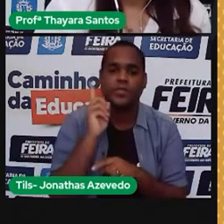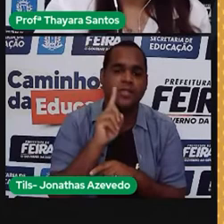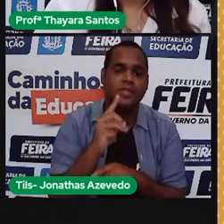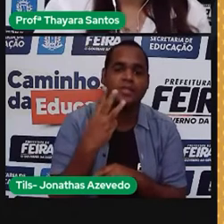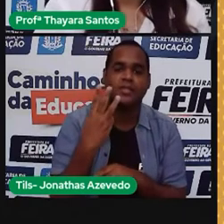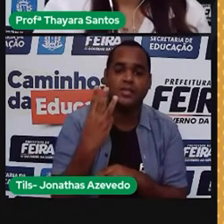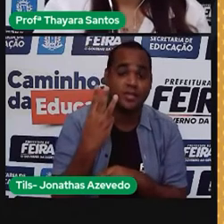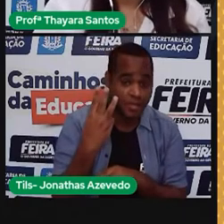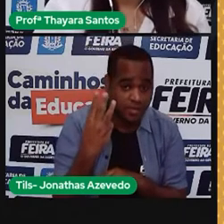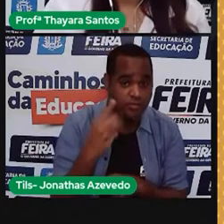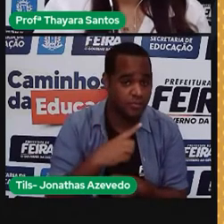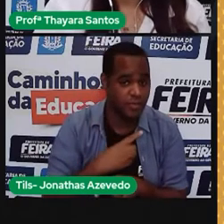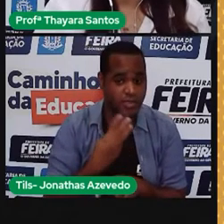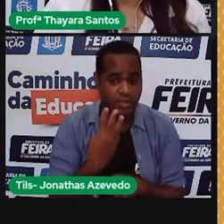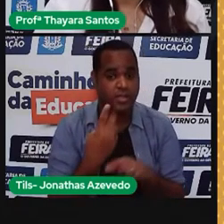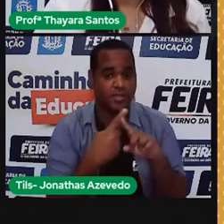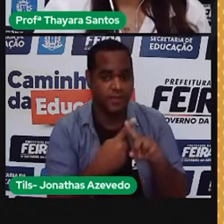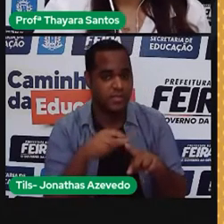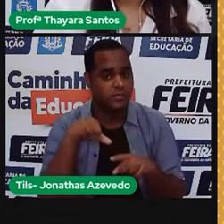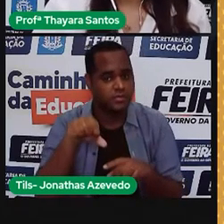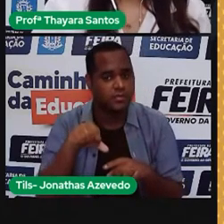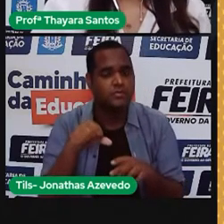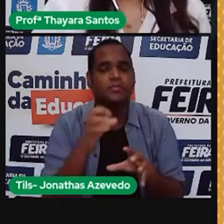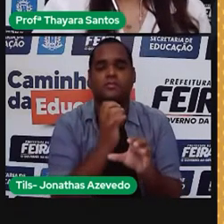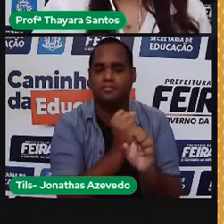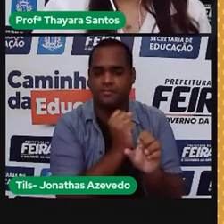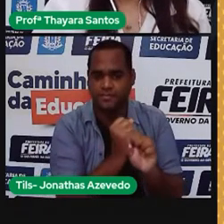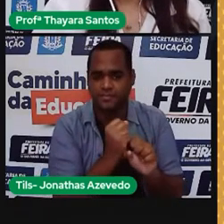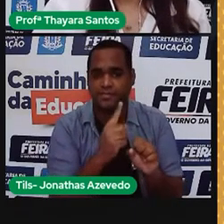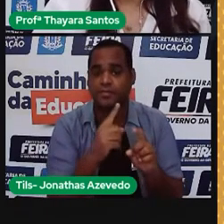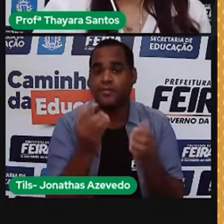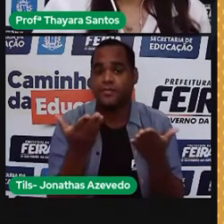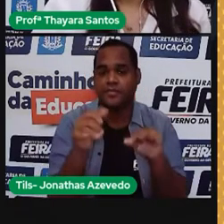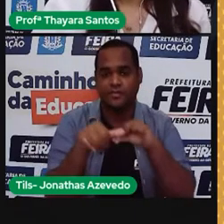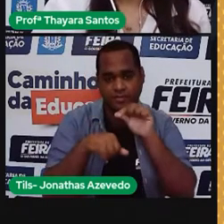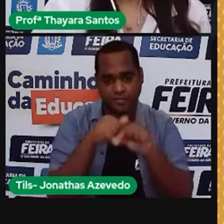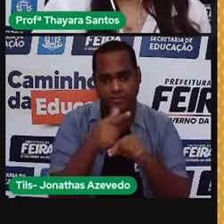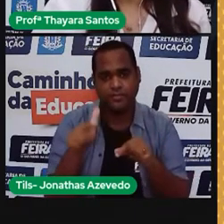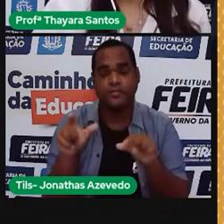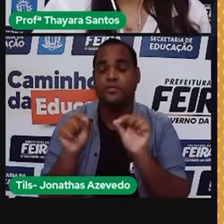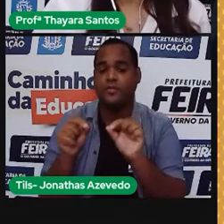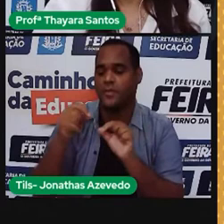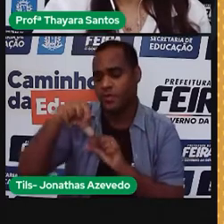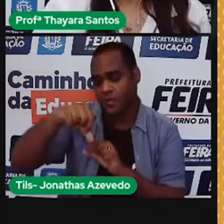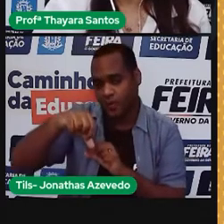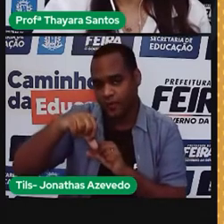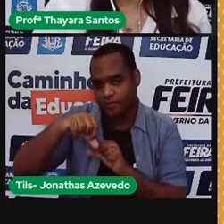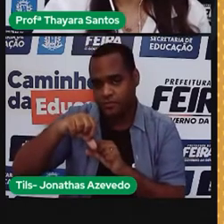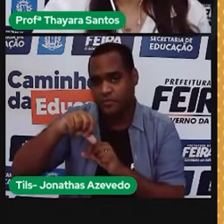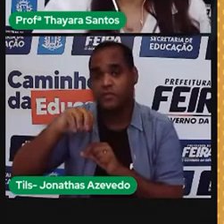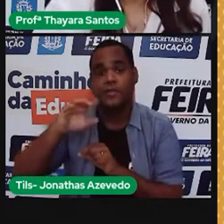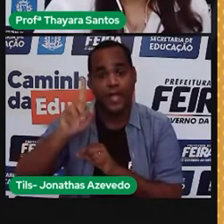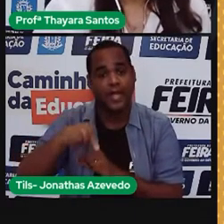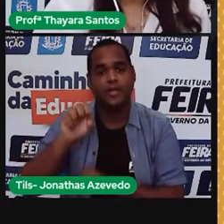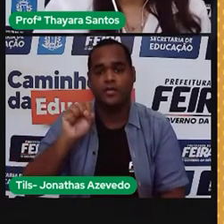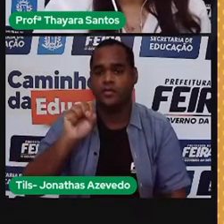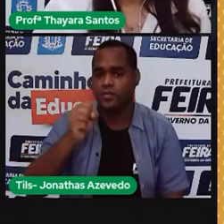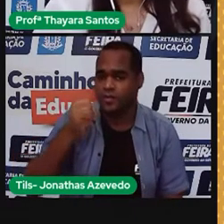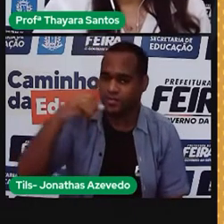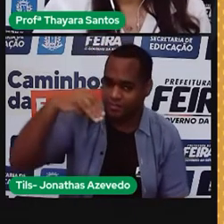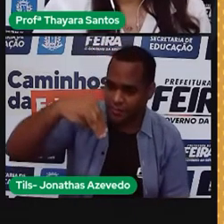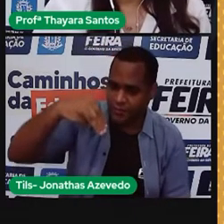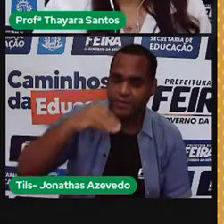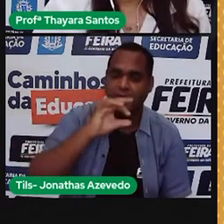por dia. Que dá três vezes três, dá nove. E agora eu multipliquei esses nove pelos oito minutos de cada